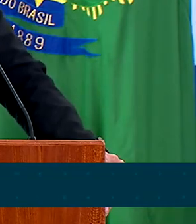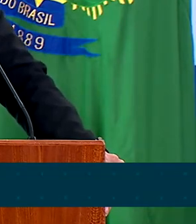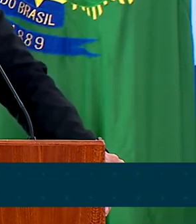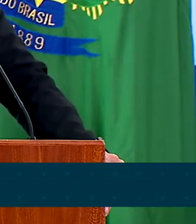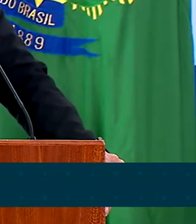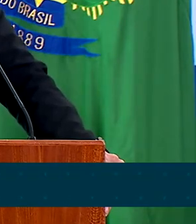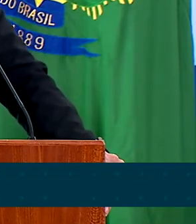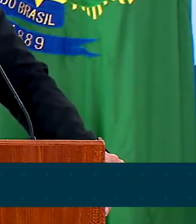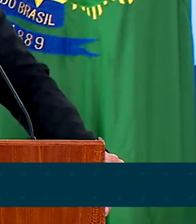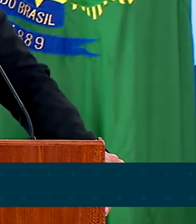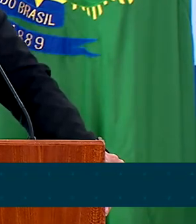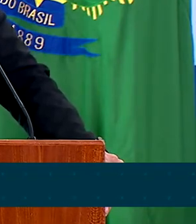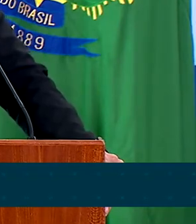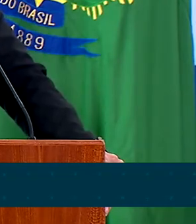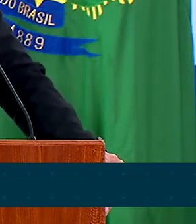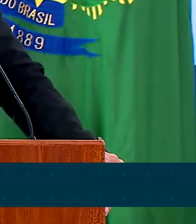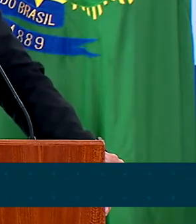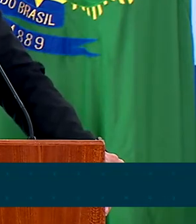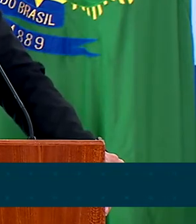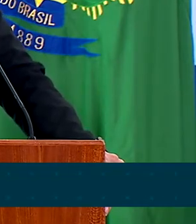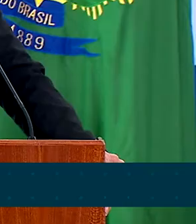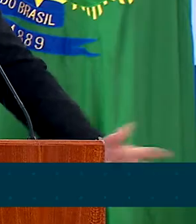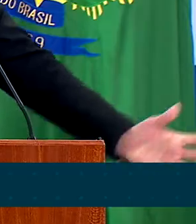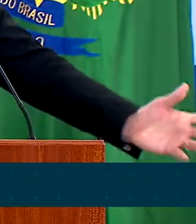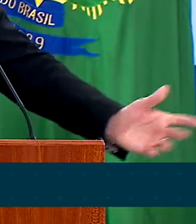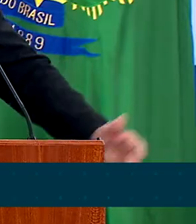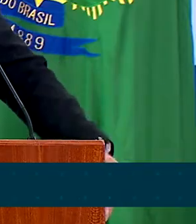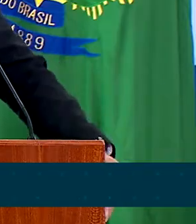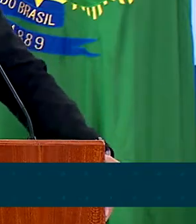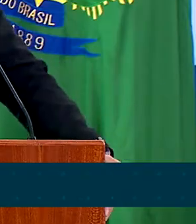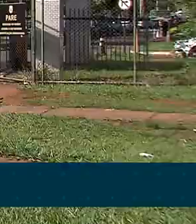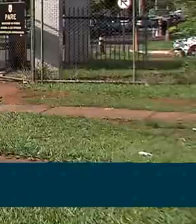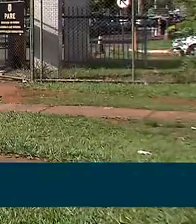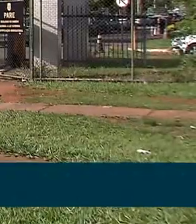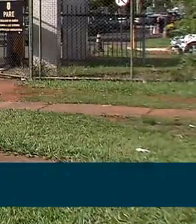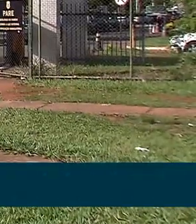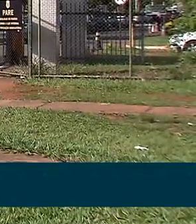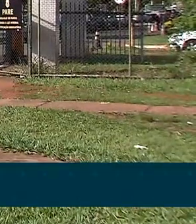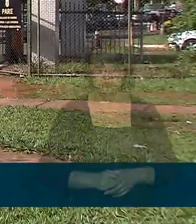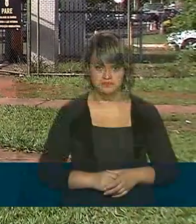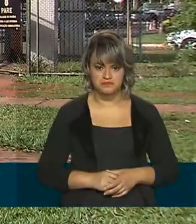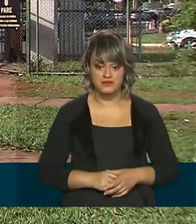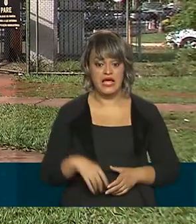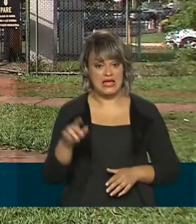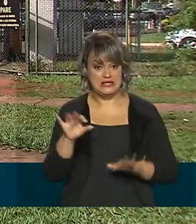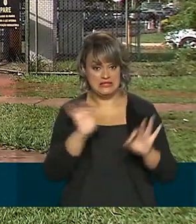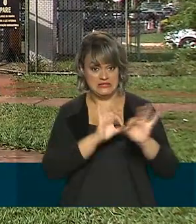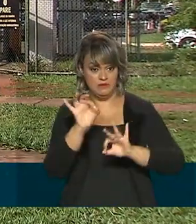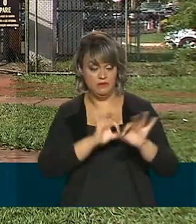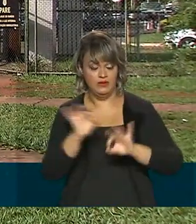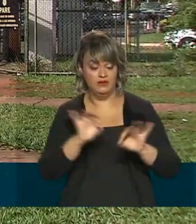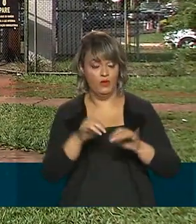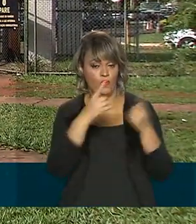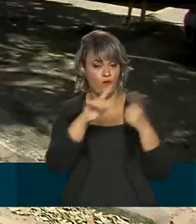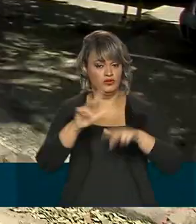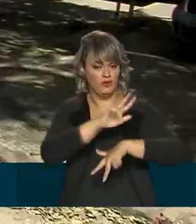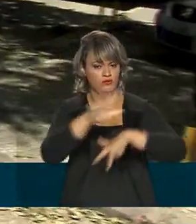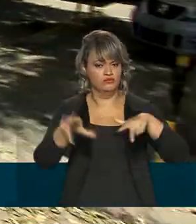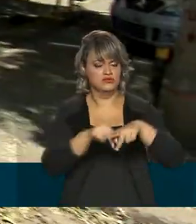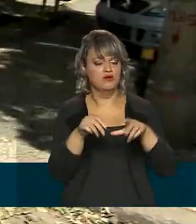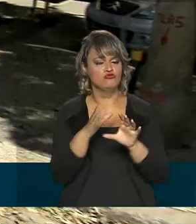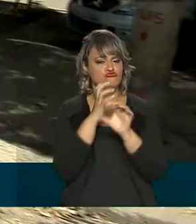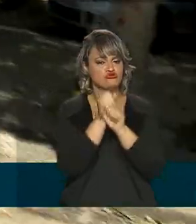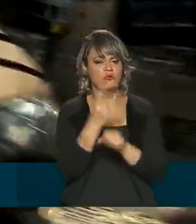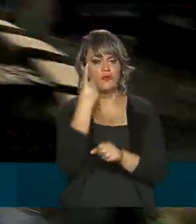que a gente pode dar é escolher ministérios com critérios. O plano anticorrupção do governo federal completou um